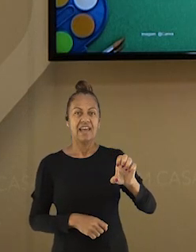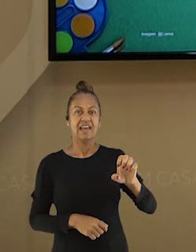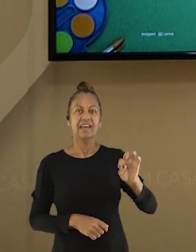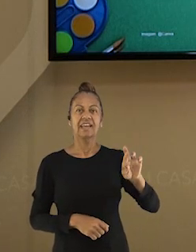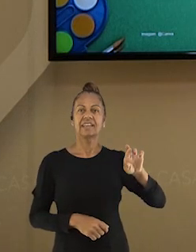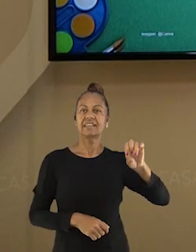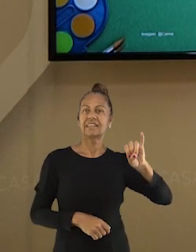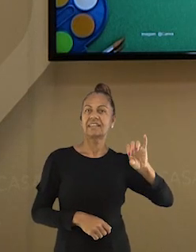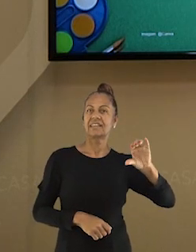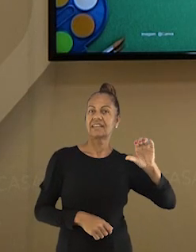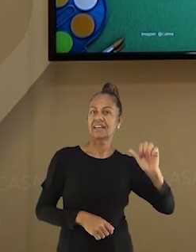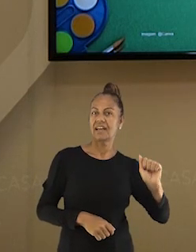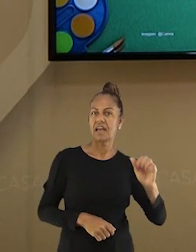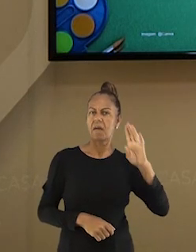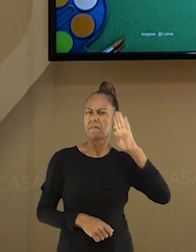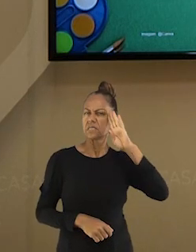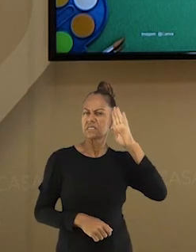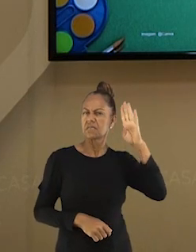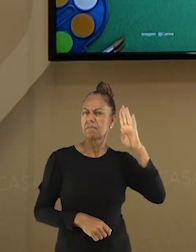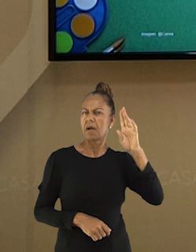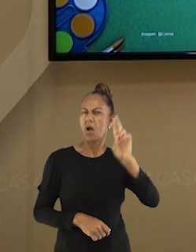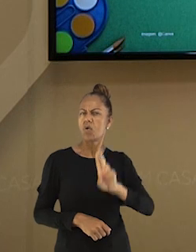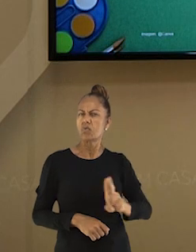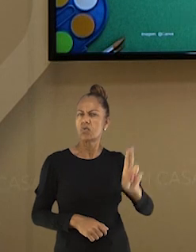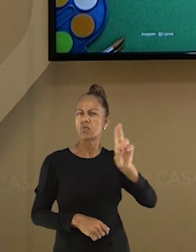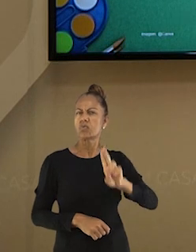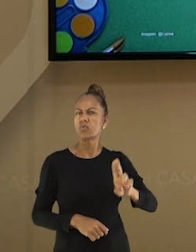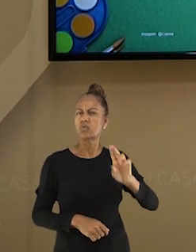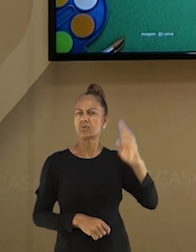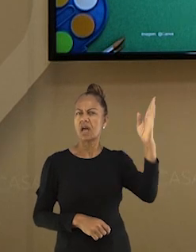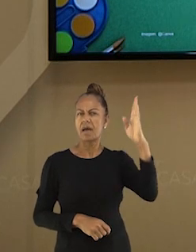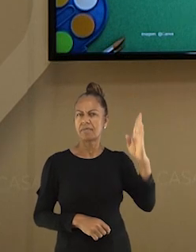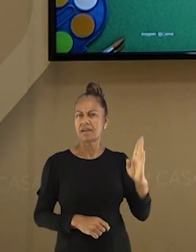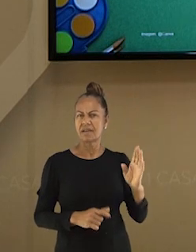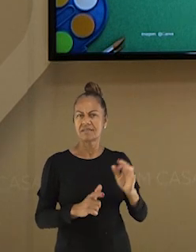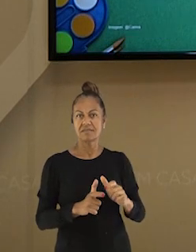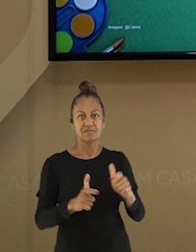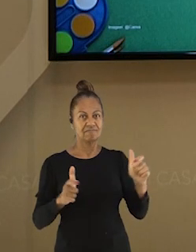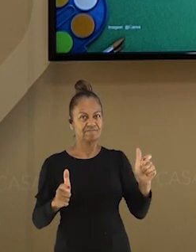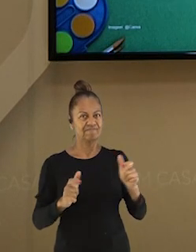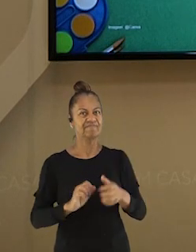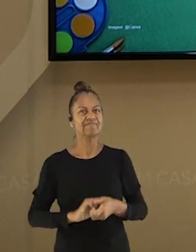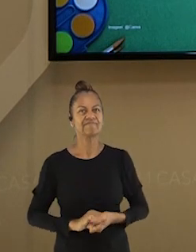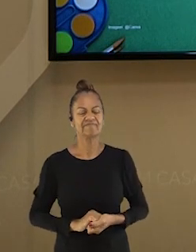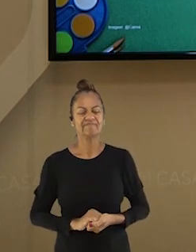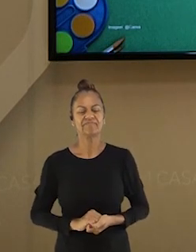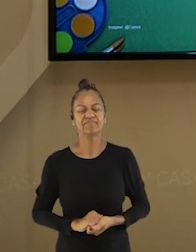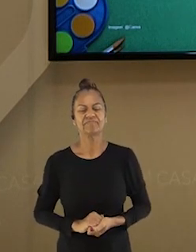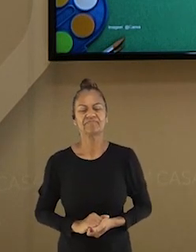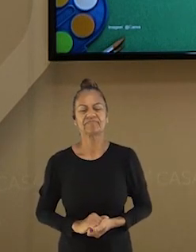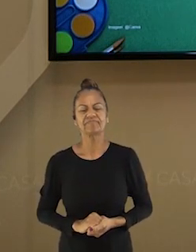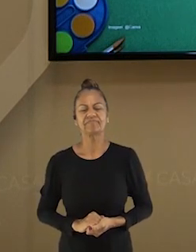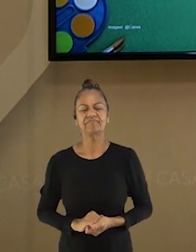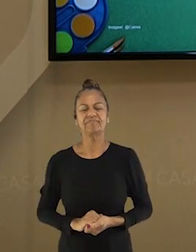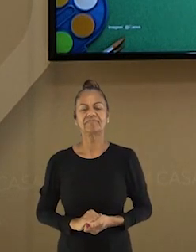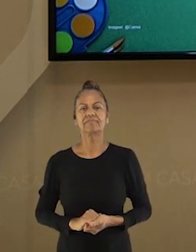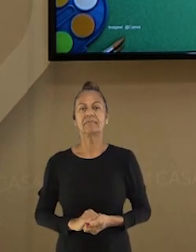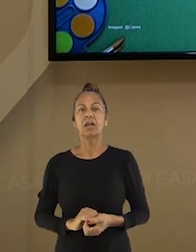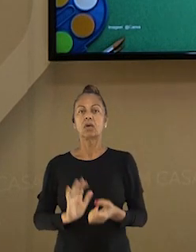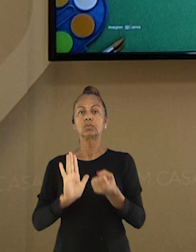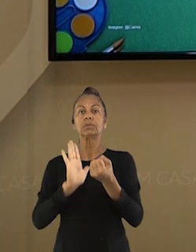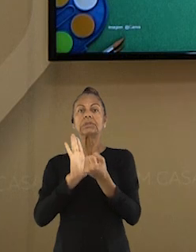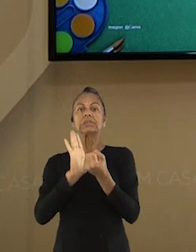principal forma de energia utilizada no Brasil. Vamos para a nossa segunda questão. Sobre o selo de